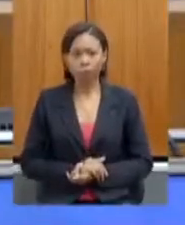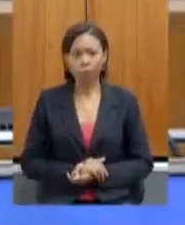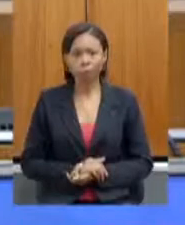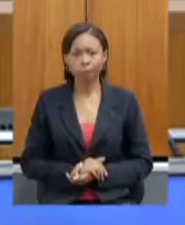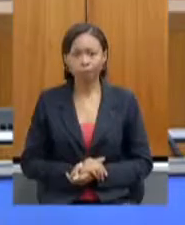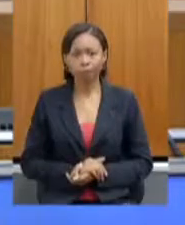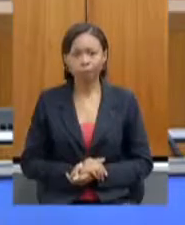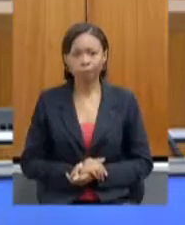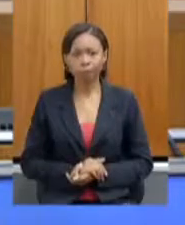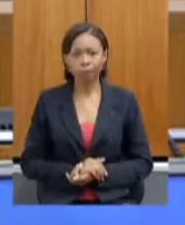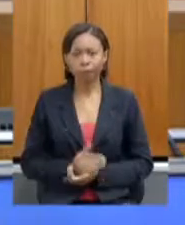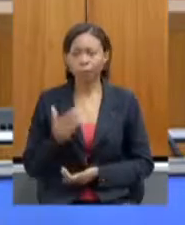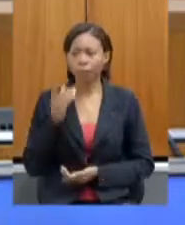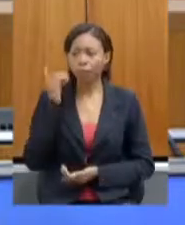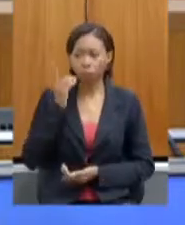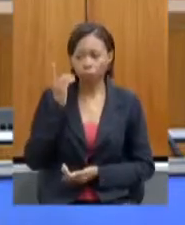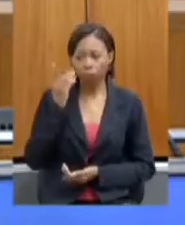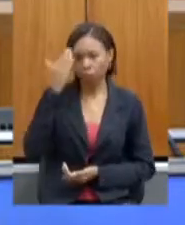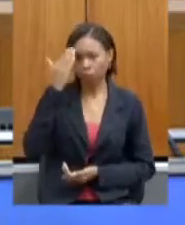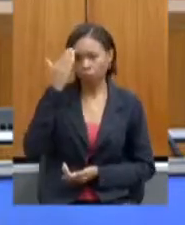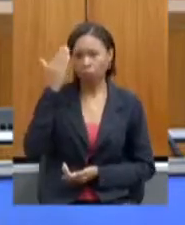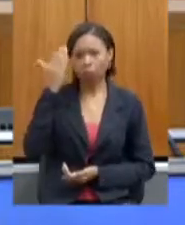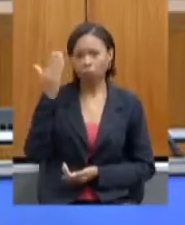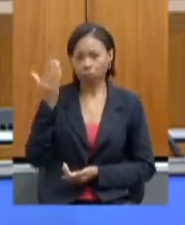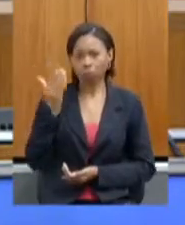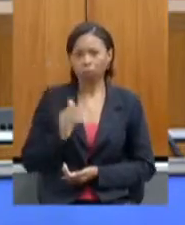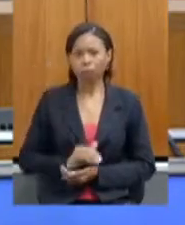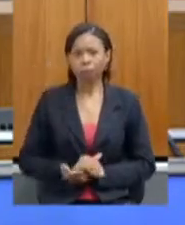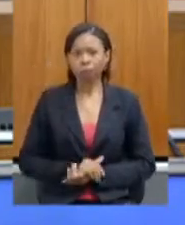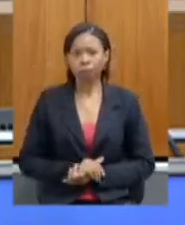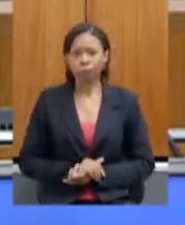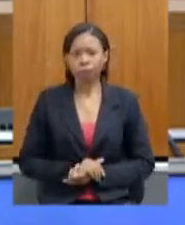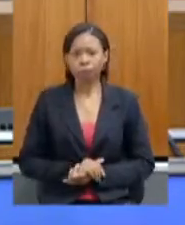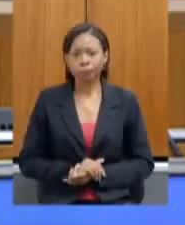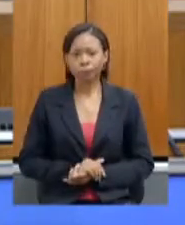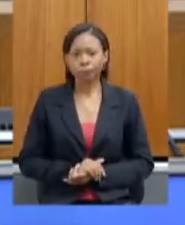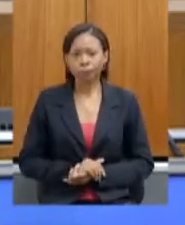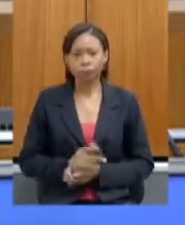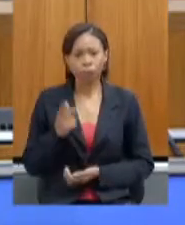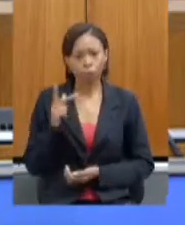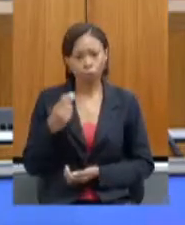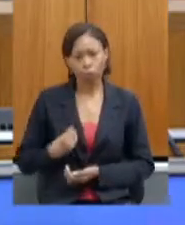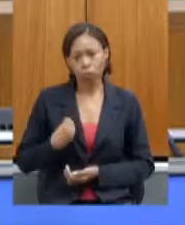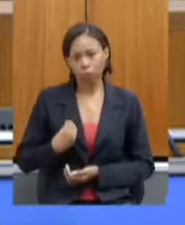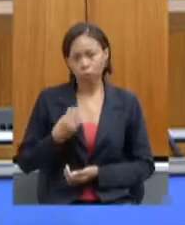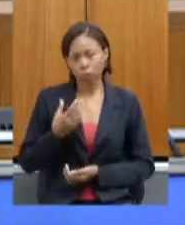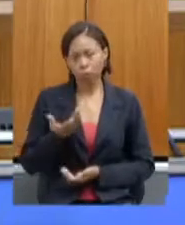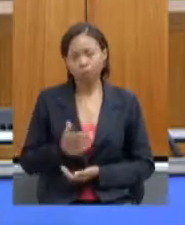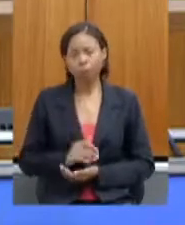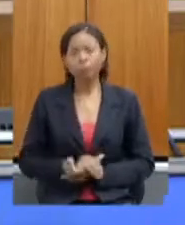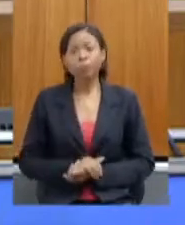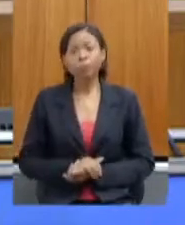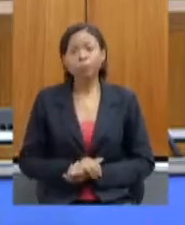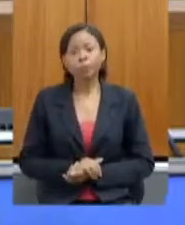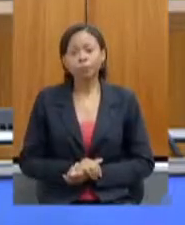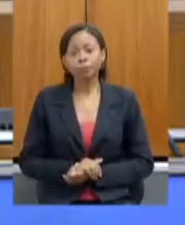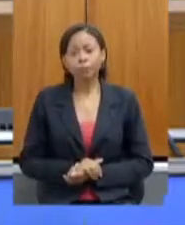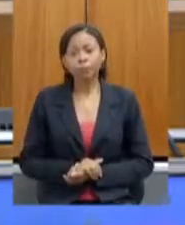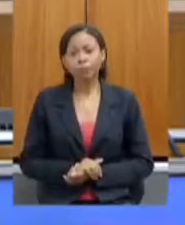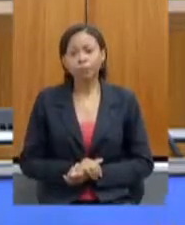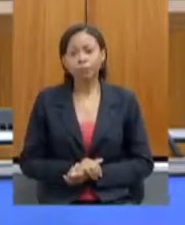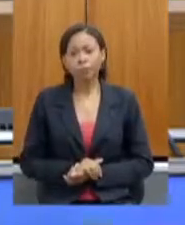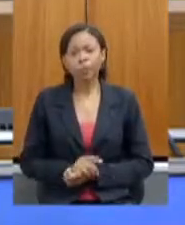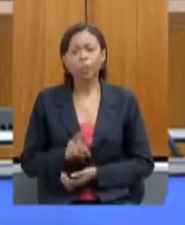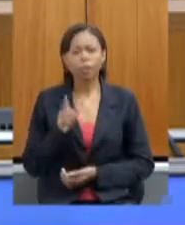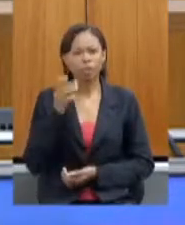obrigada, deputado André Quintão, pela sua participação aqui. O senhor tem